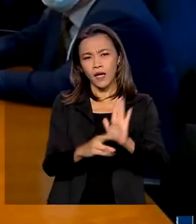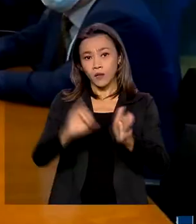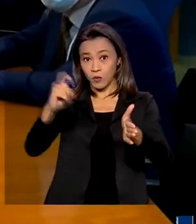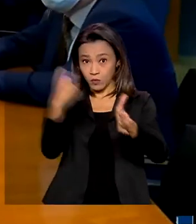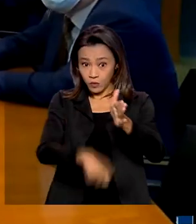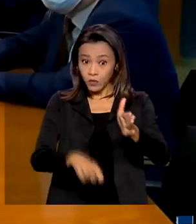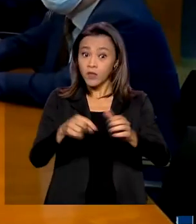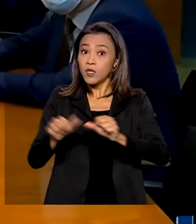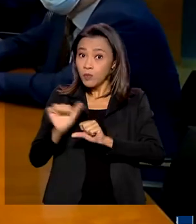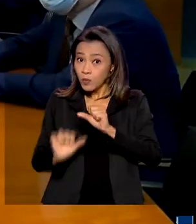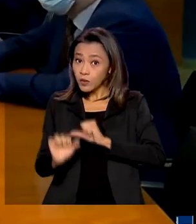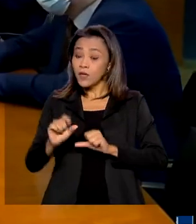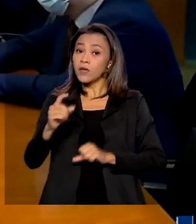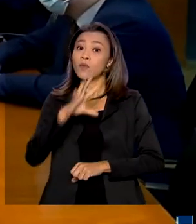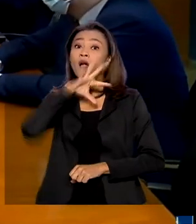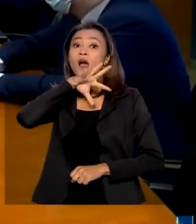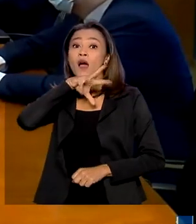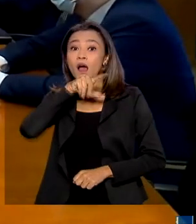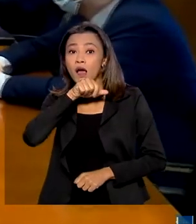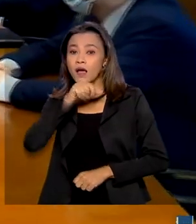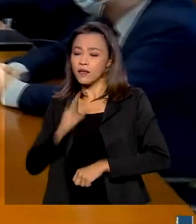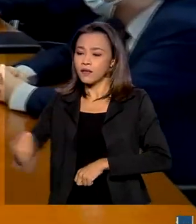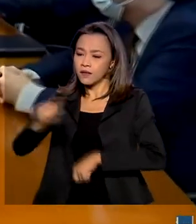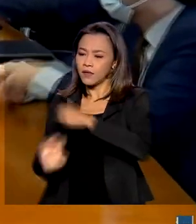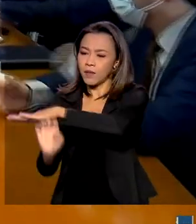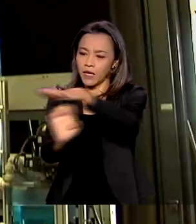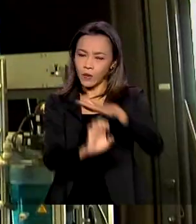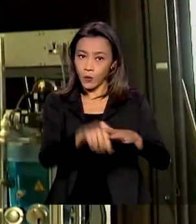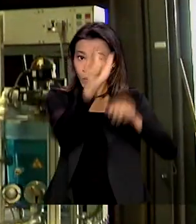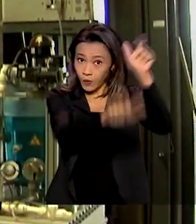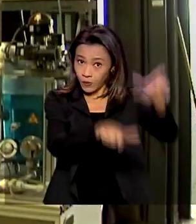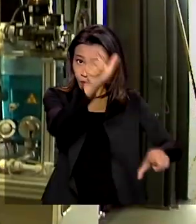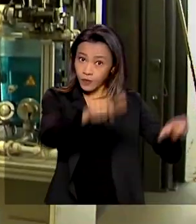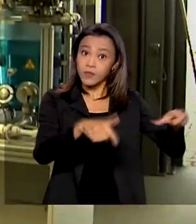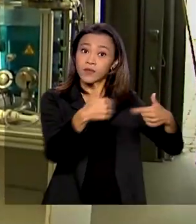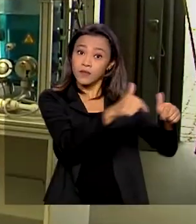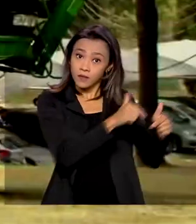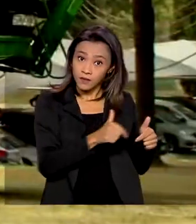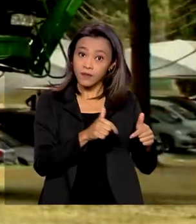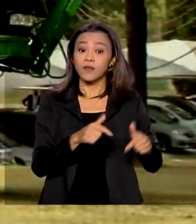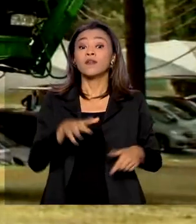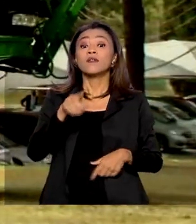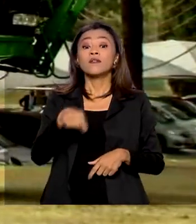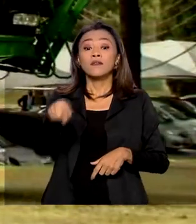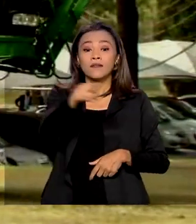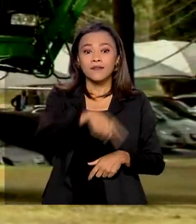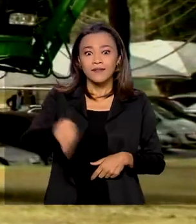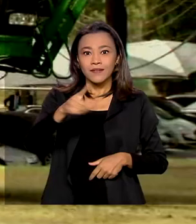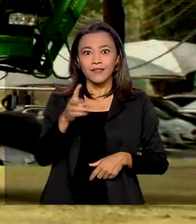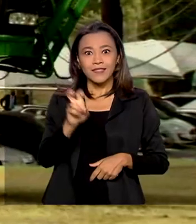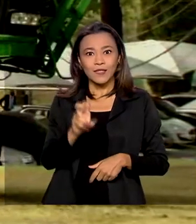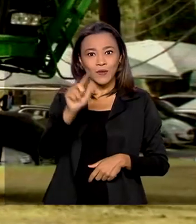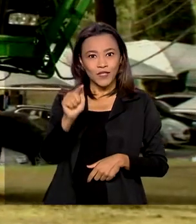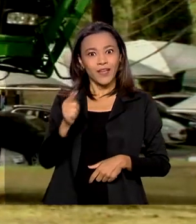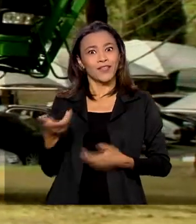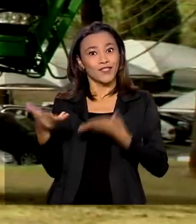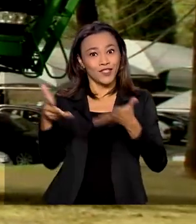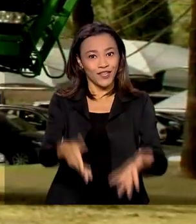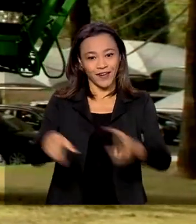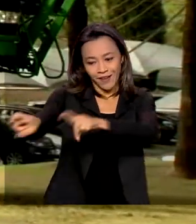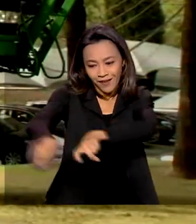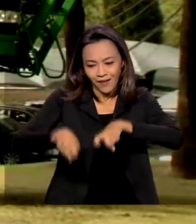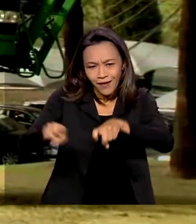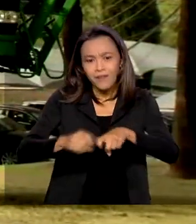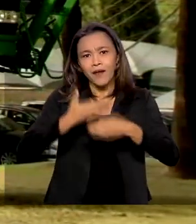renda para trabalhadores, empresas e investidores. Tecnologia 5G chega ao agronegócio e deve modernizar